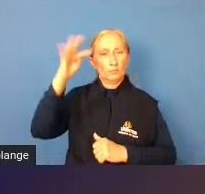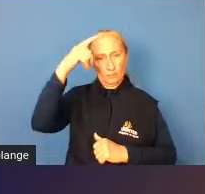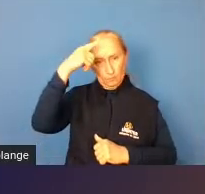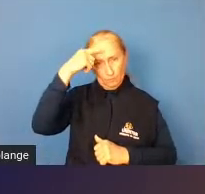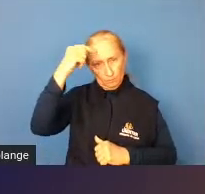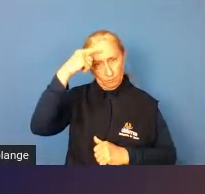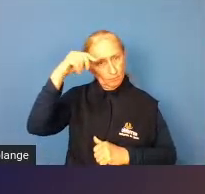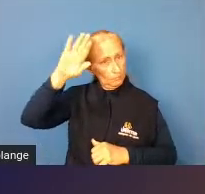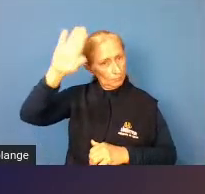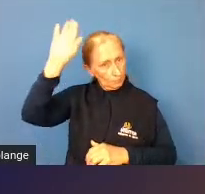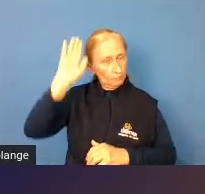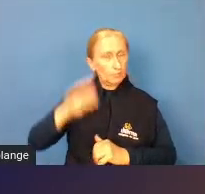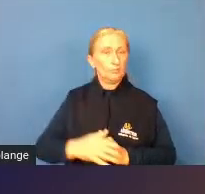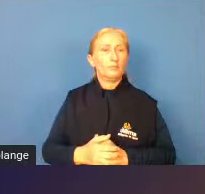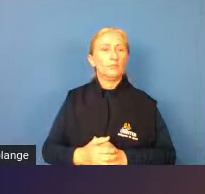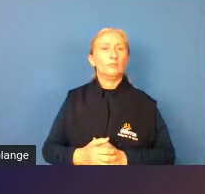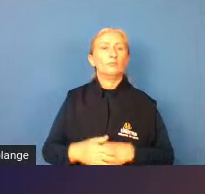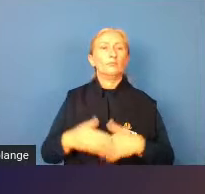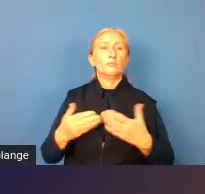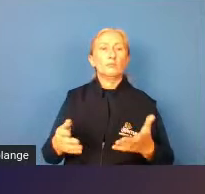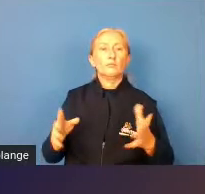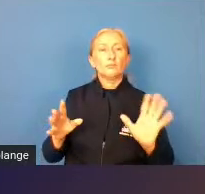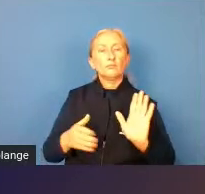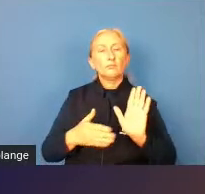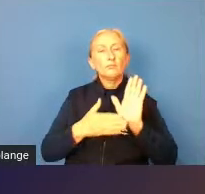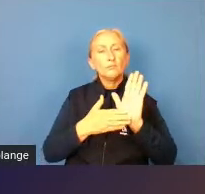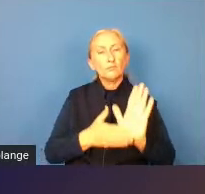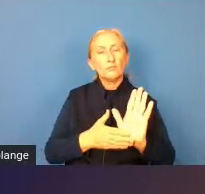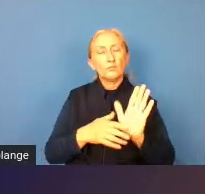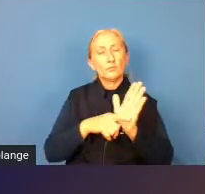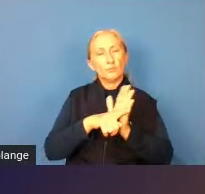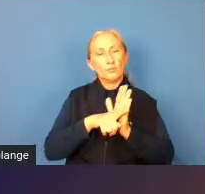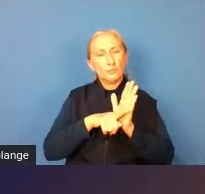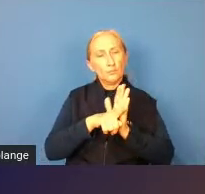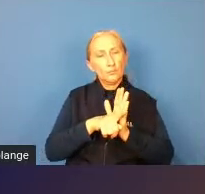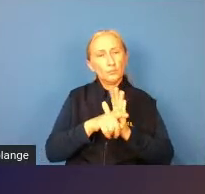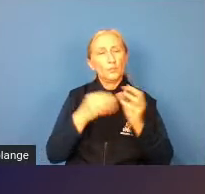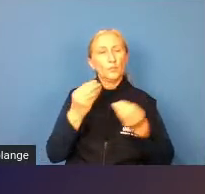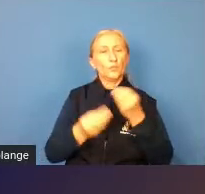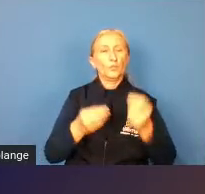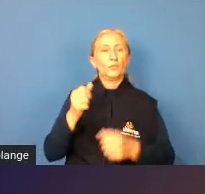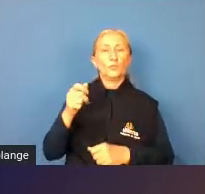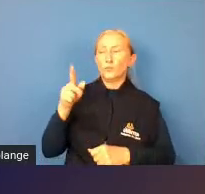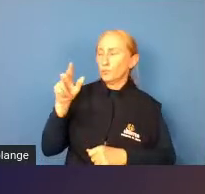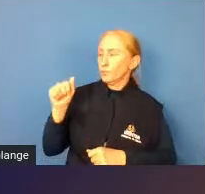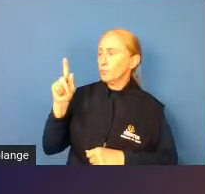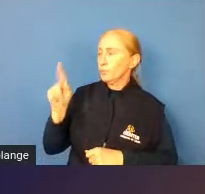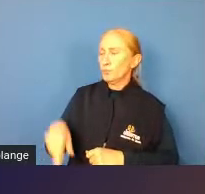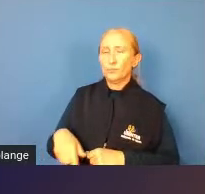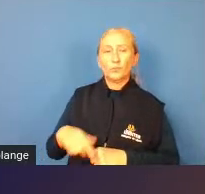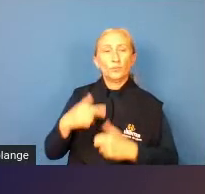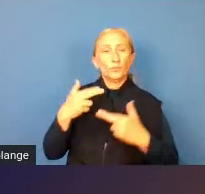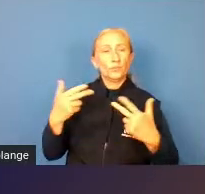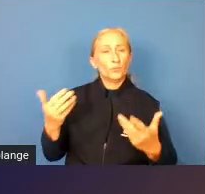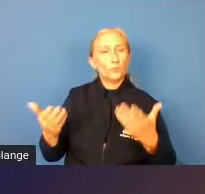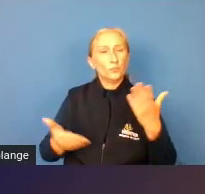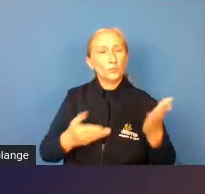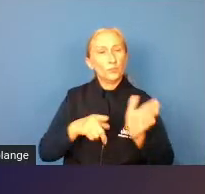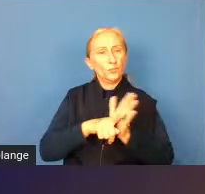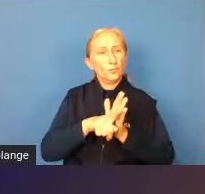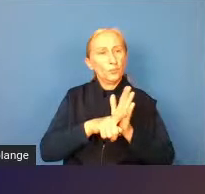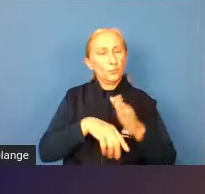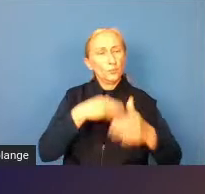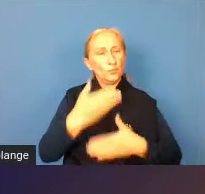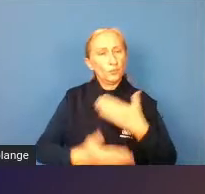né então só para colocar essa pesquisa e como a Ana colocou uma outra pesquisa